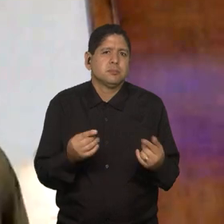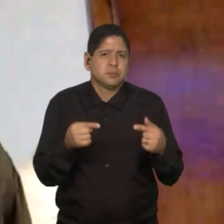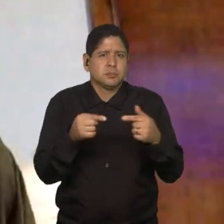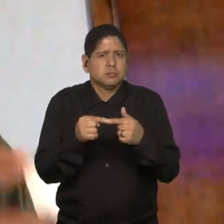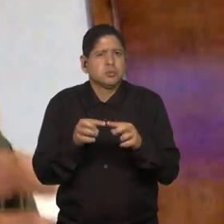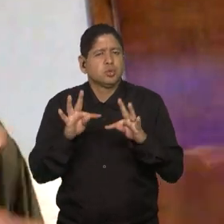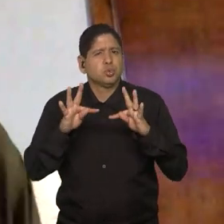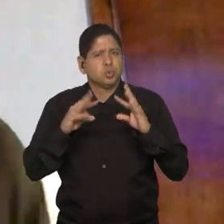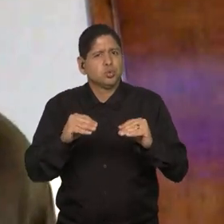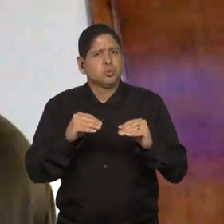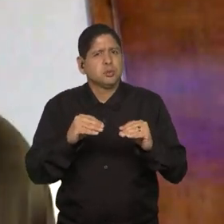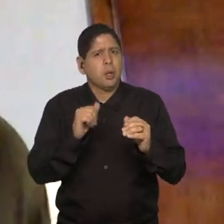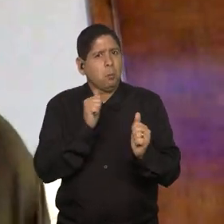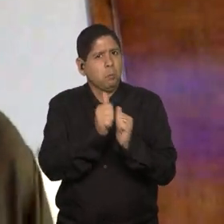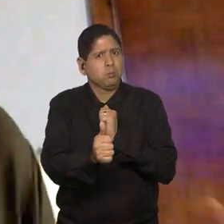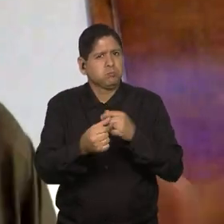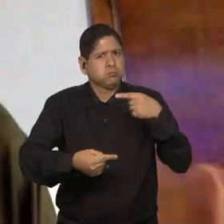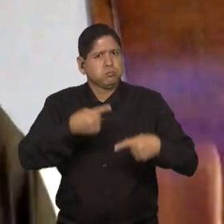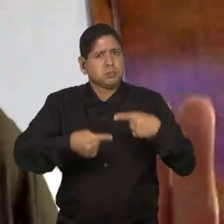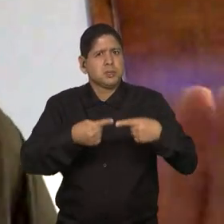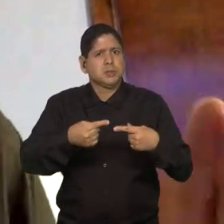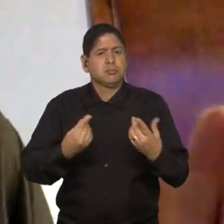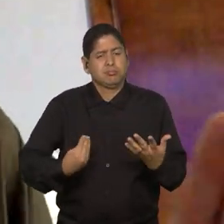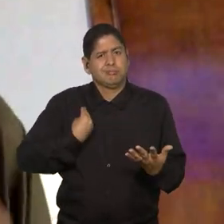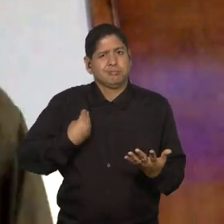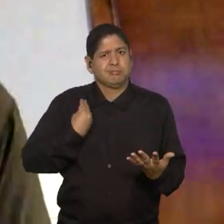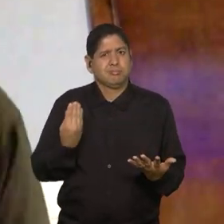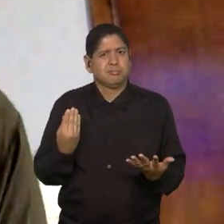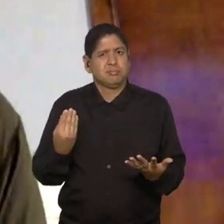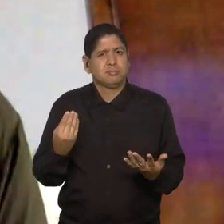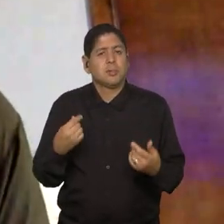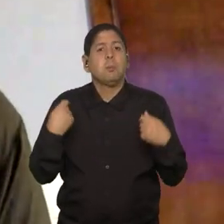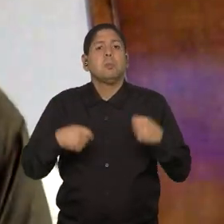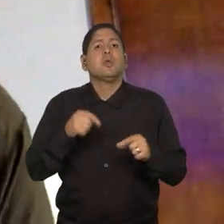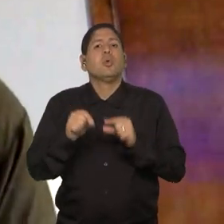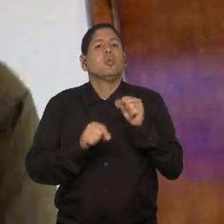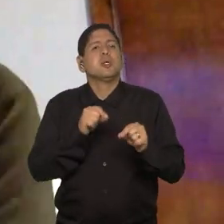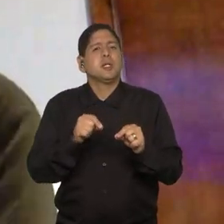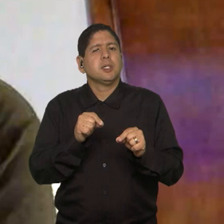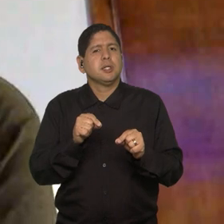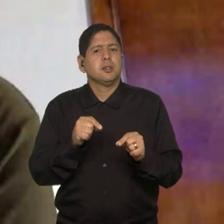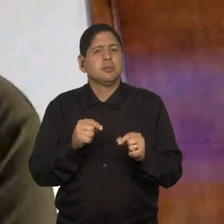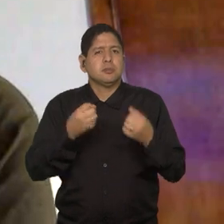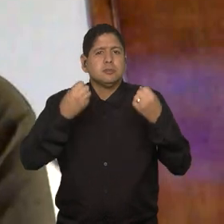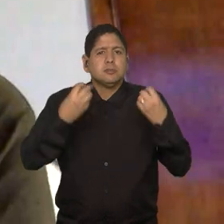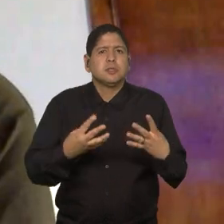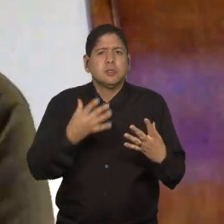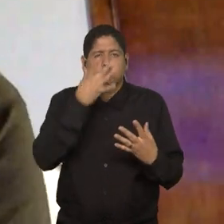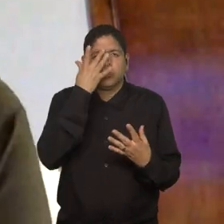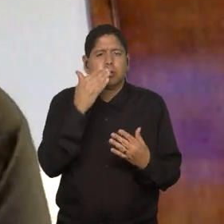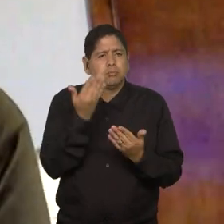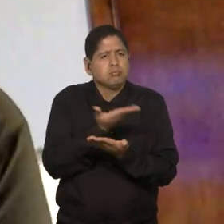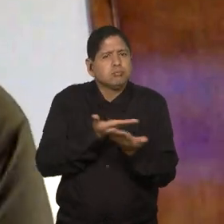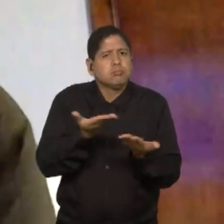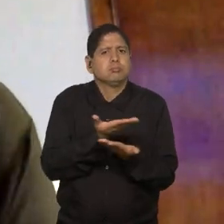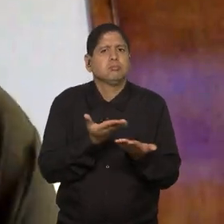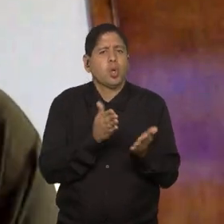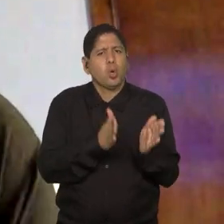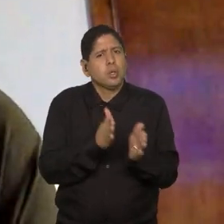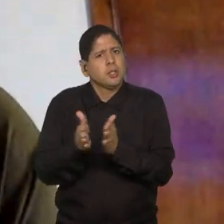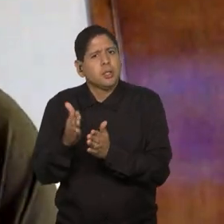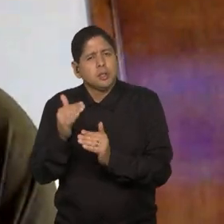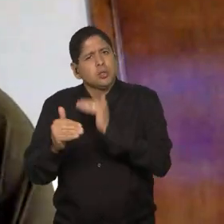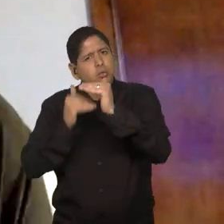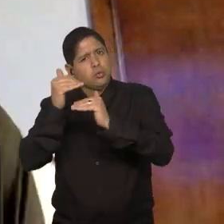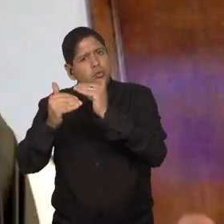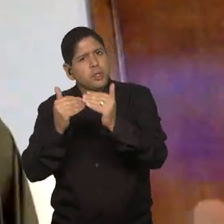de todas as políticas, estar presente. Então, para isso que precisa desse olhar, para desenvolver, para organizar, para